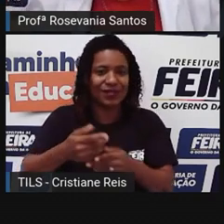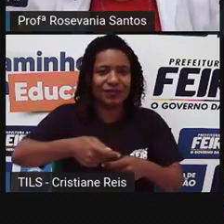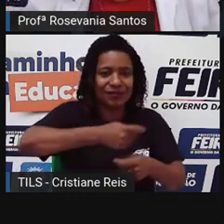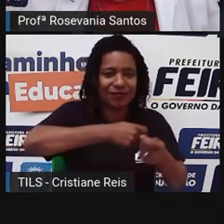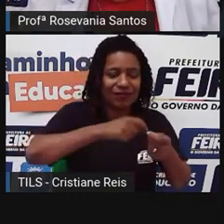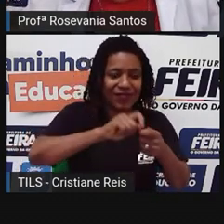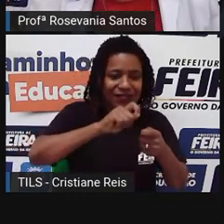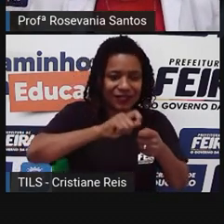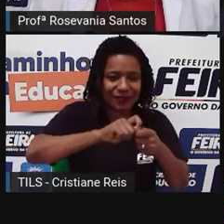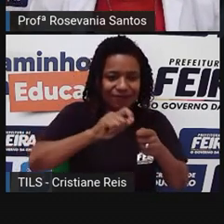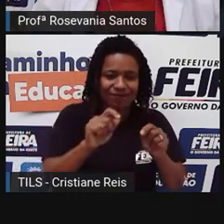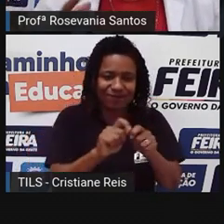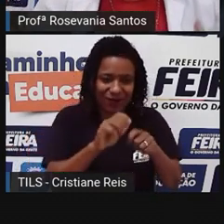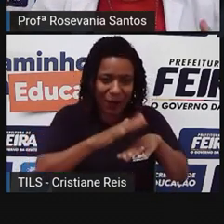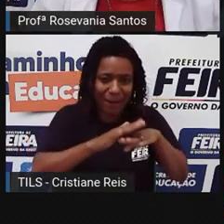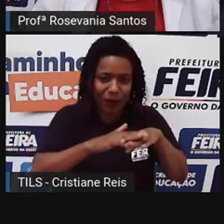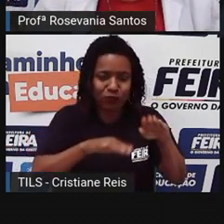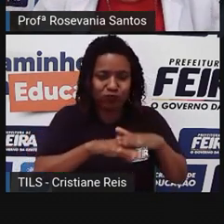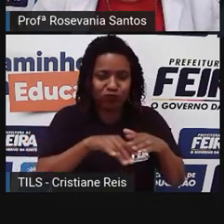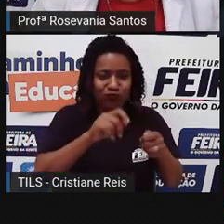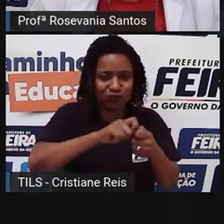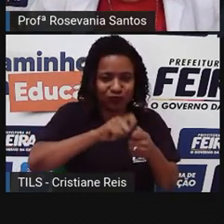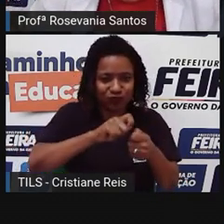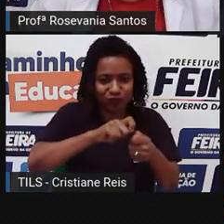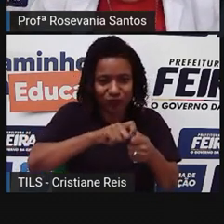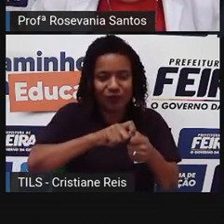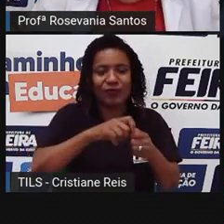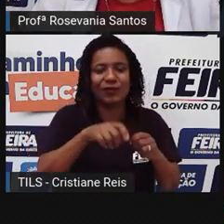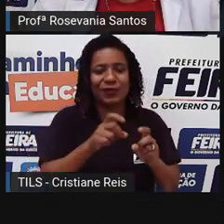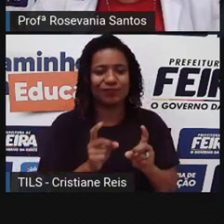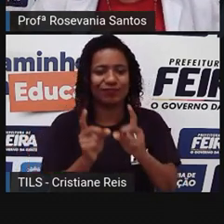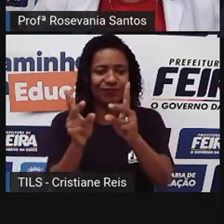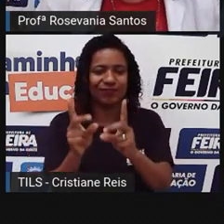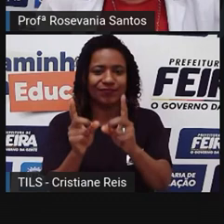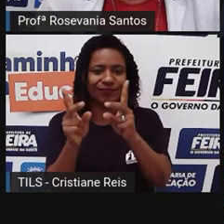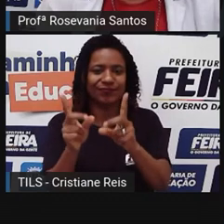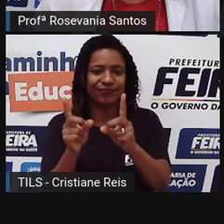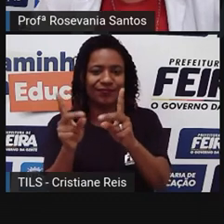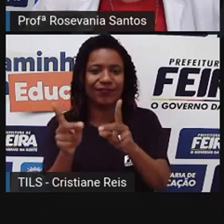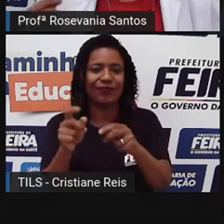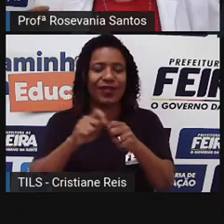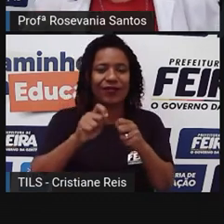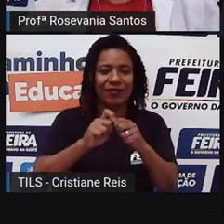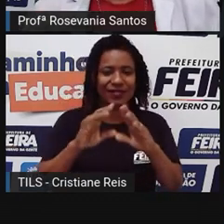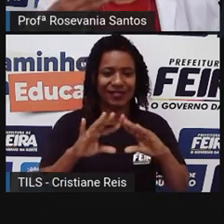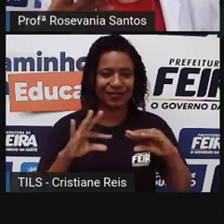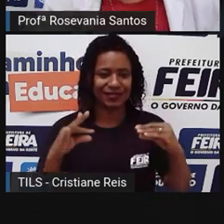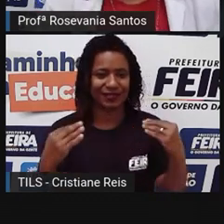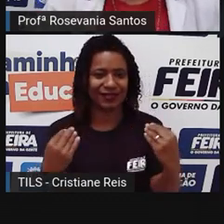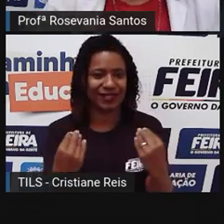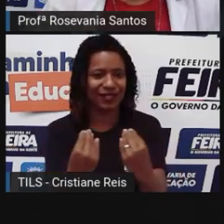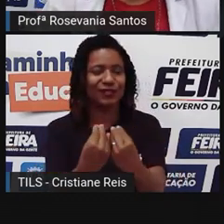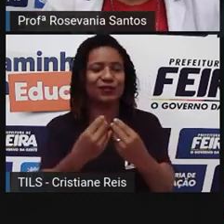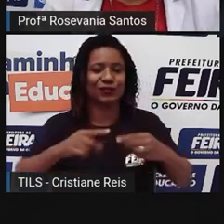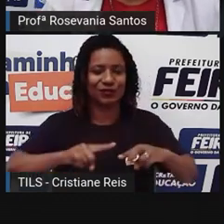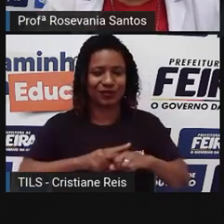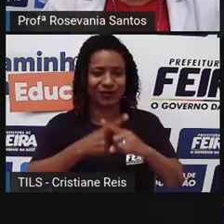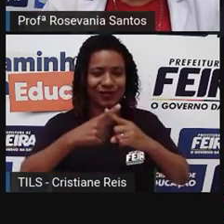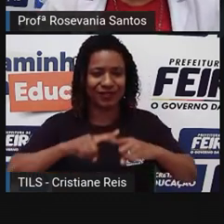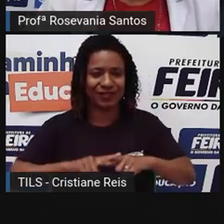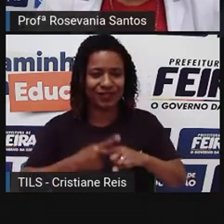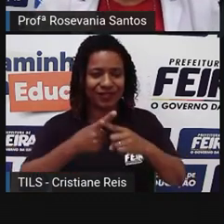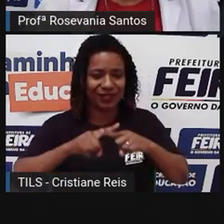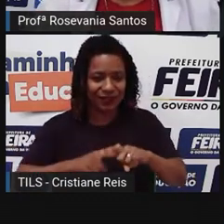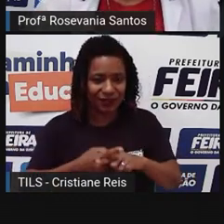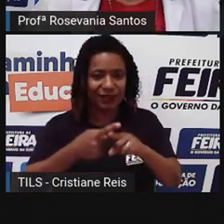aquele produto final. Aí vocês estão vendo algumas atividades até simples, né? Como a fabricação de cestos, a questão de vasos,